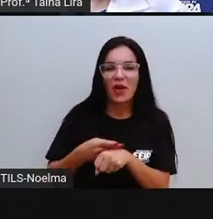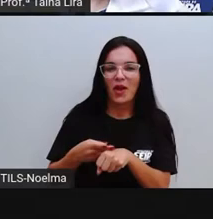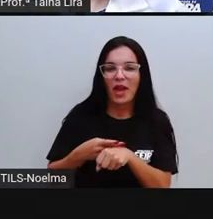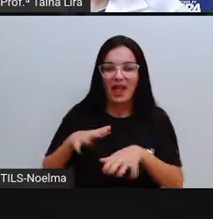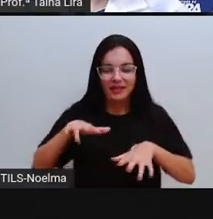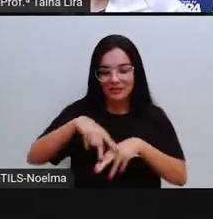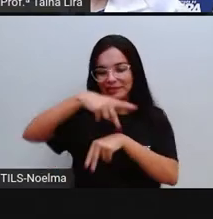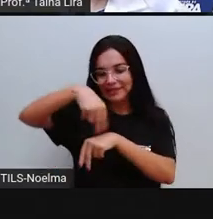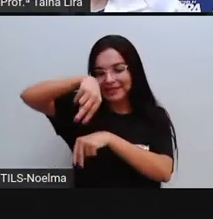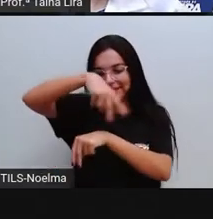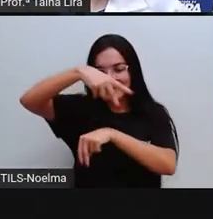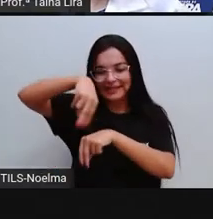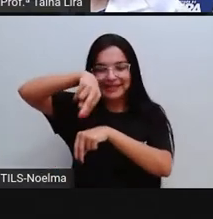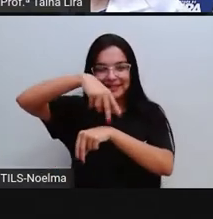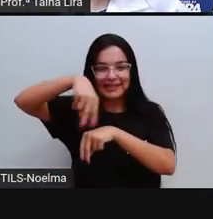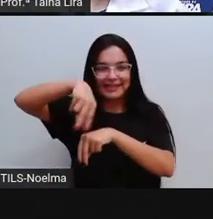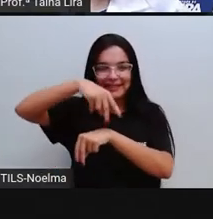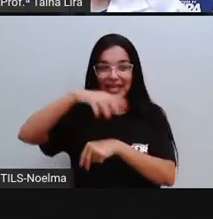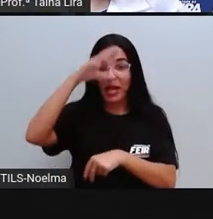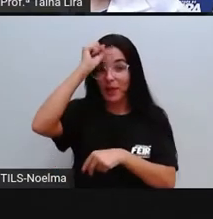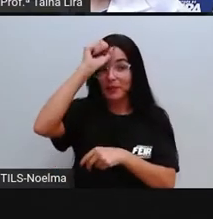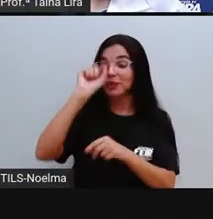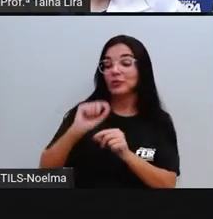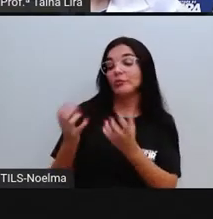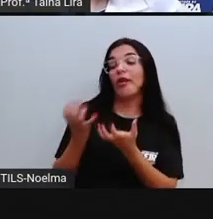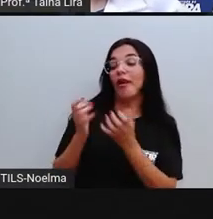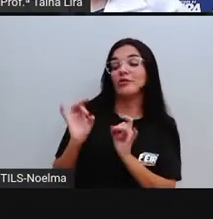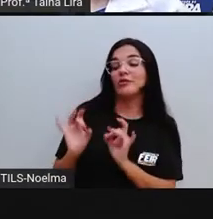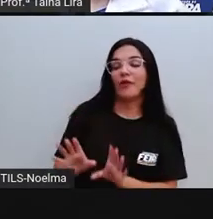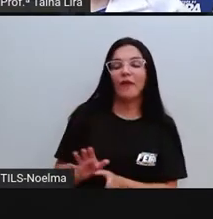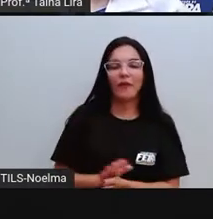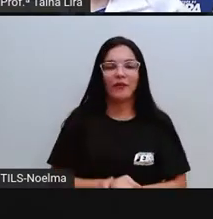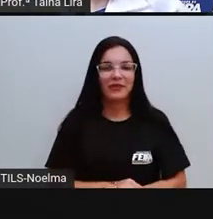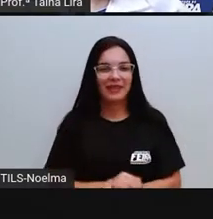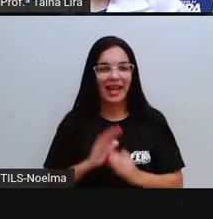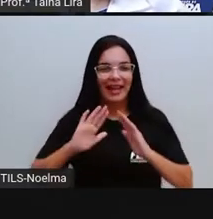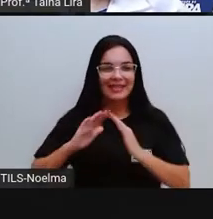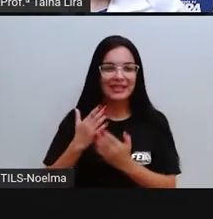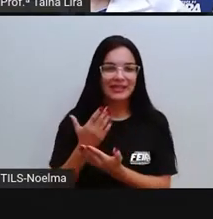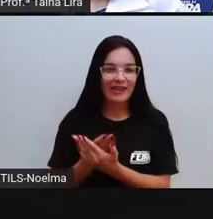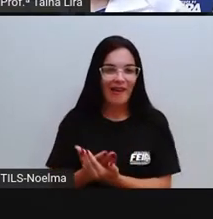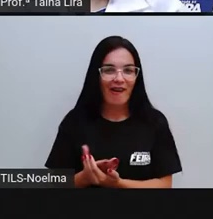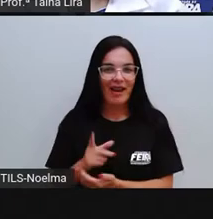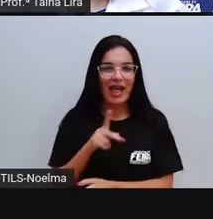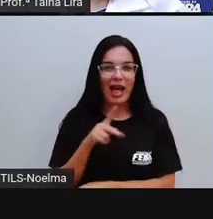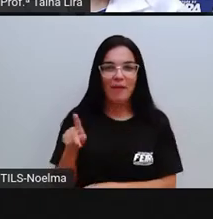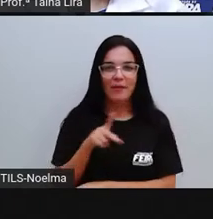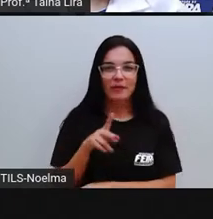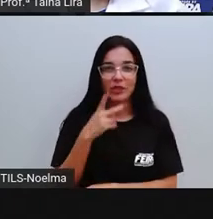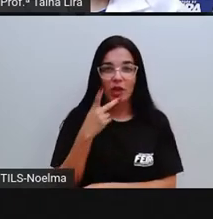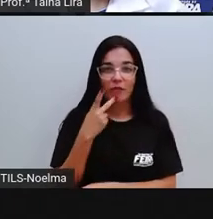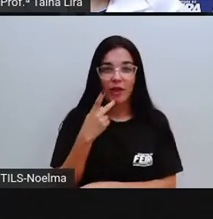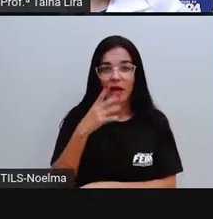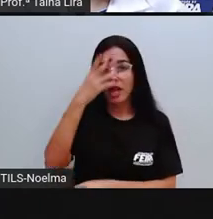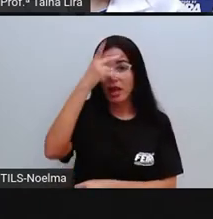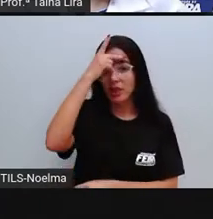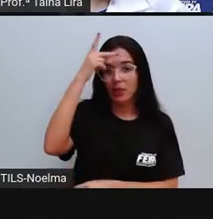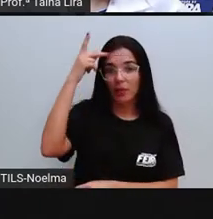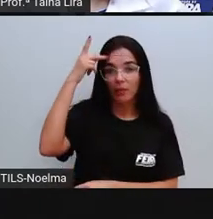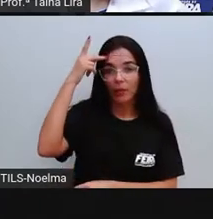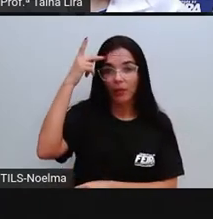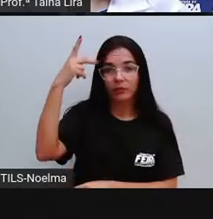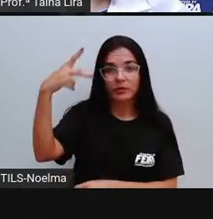ninguém e aprende o que lhe convém. Na escola, a professora fala do povo